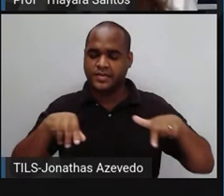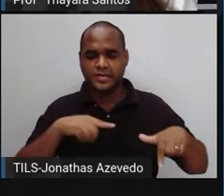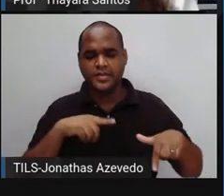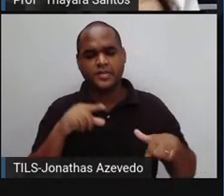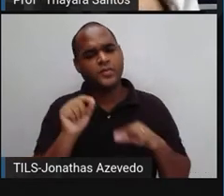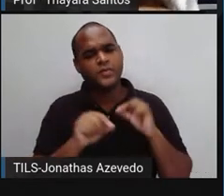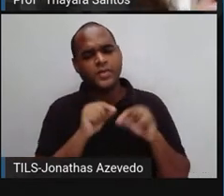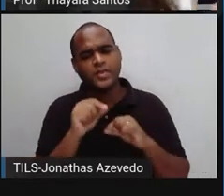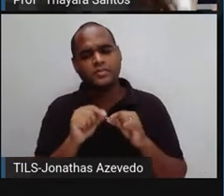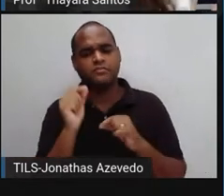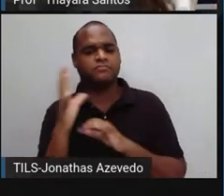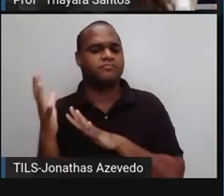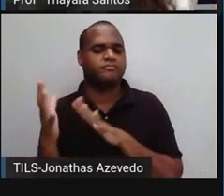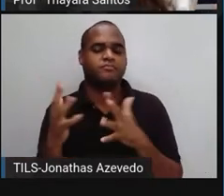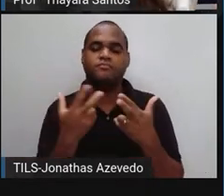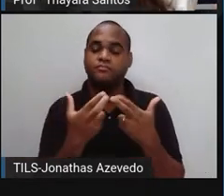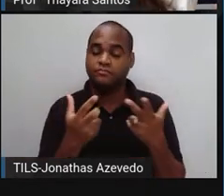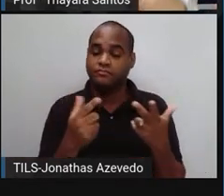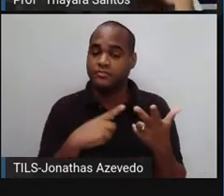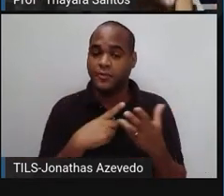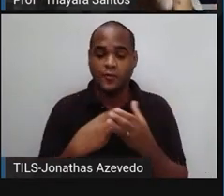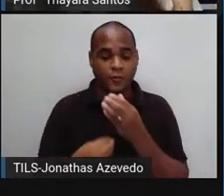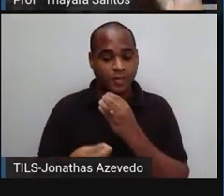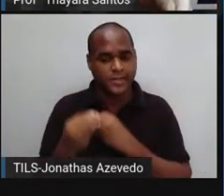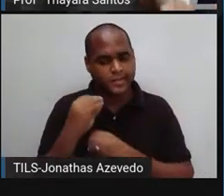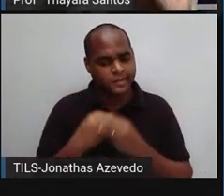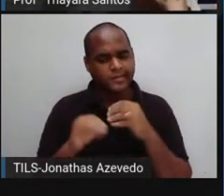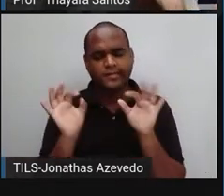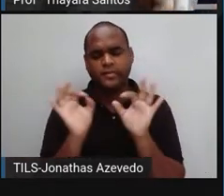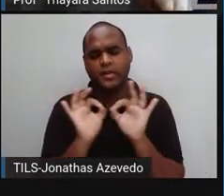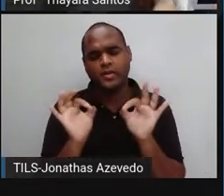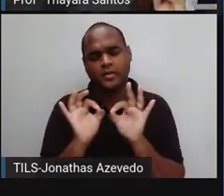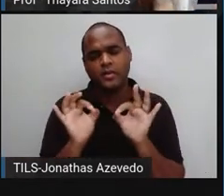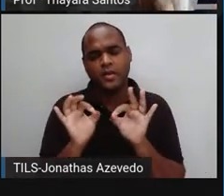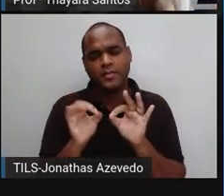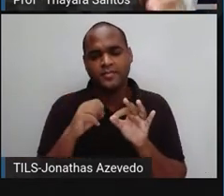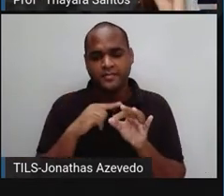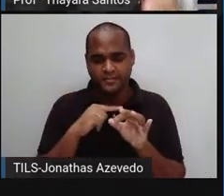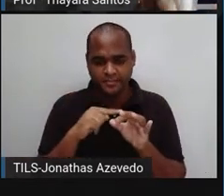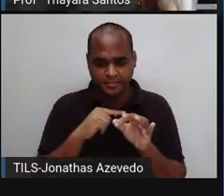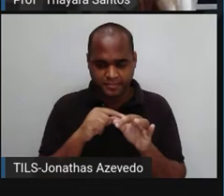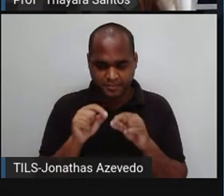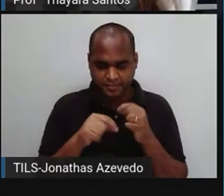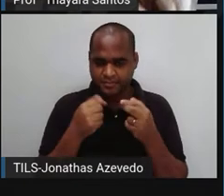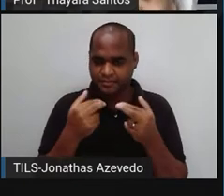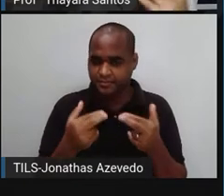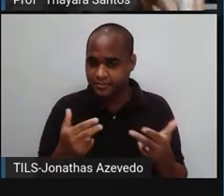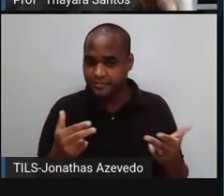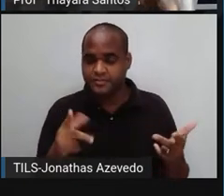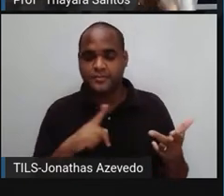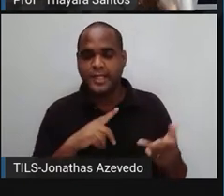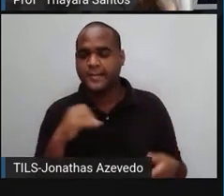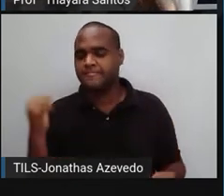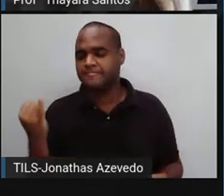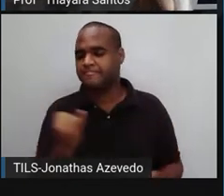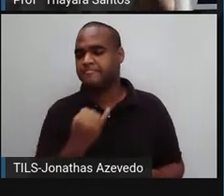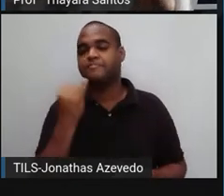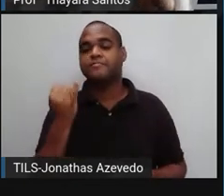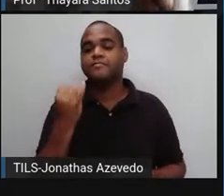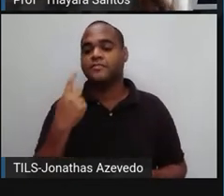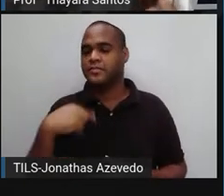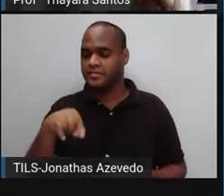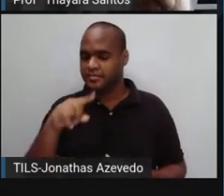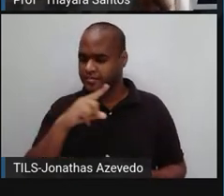eu não tenho plantas, eu não tenho alimento de forma nenhuma. Então, vendo como esses organismos são importantes pra gente.